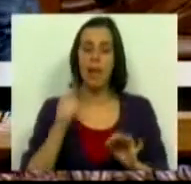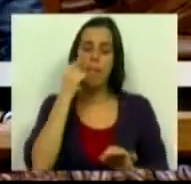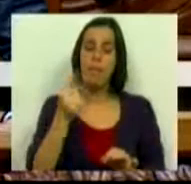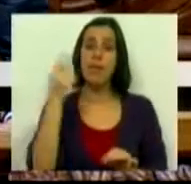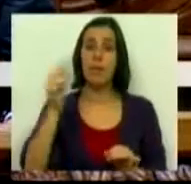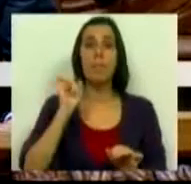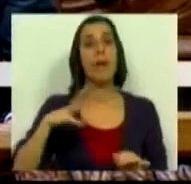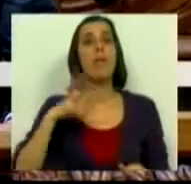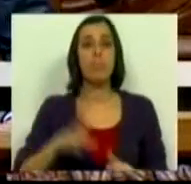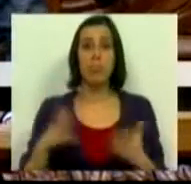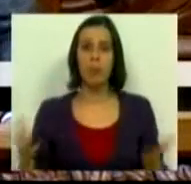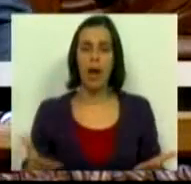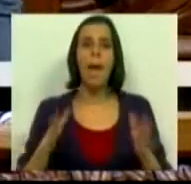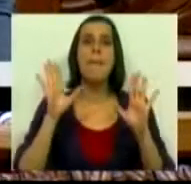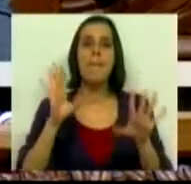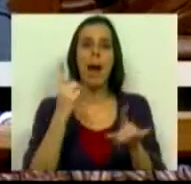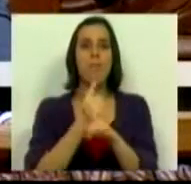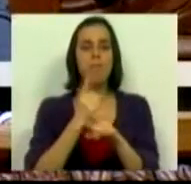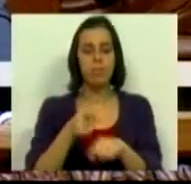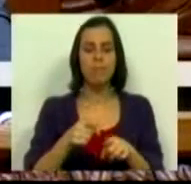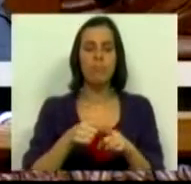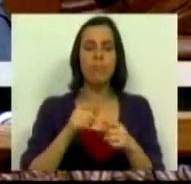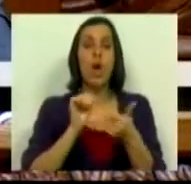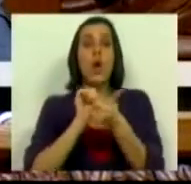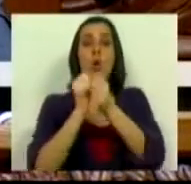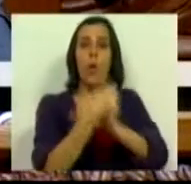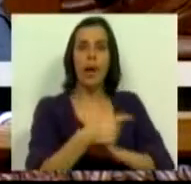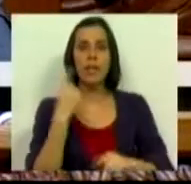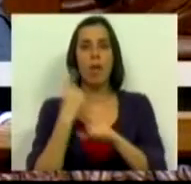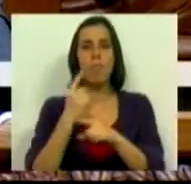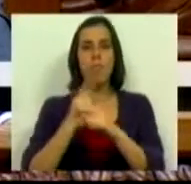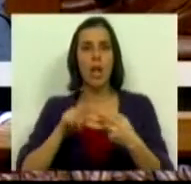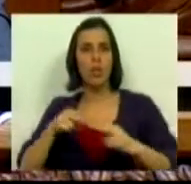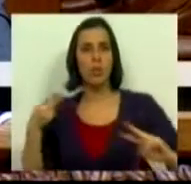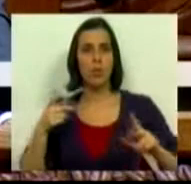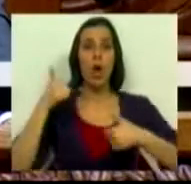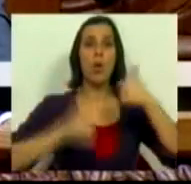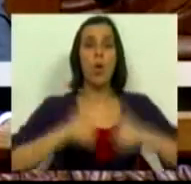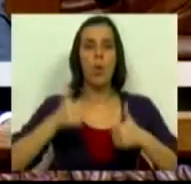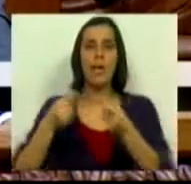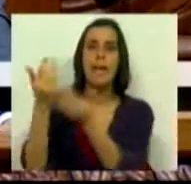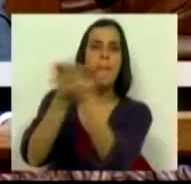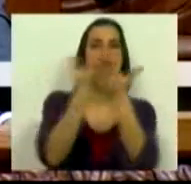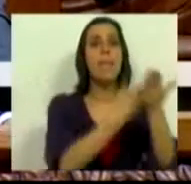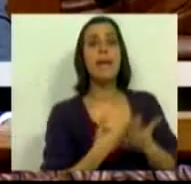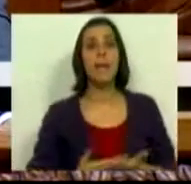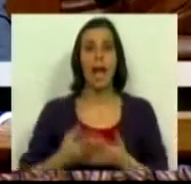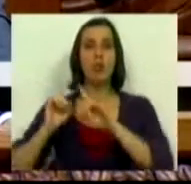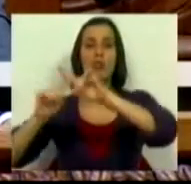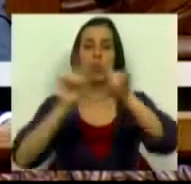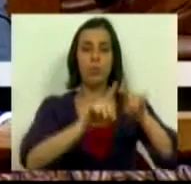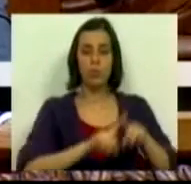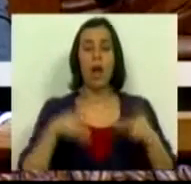particularmente para Portugal, mas também como fator de correção da distorção da concorrência de mercado que as